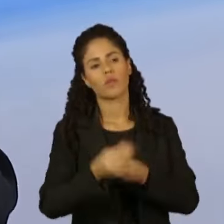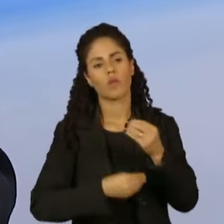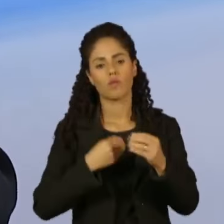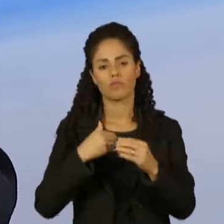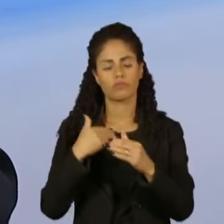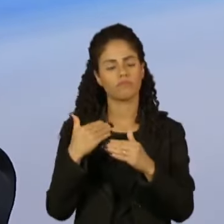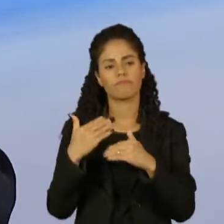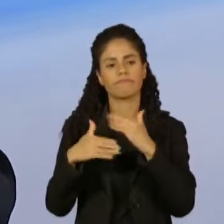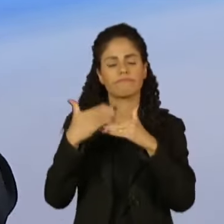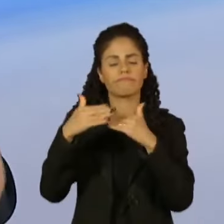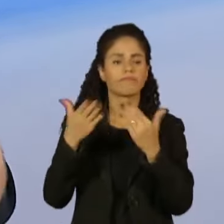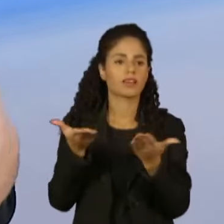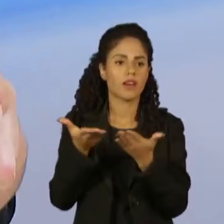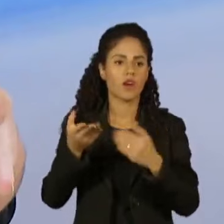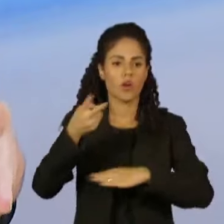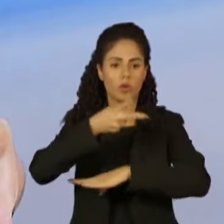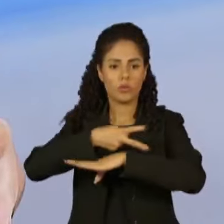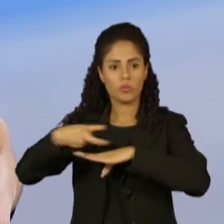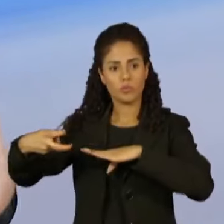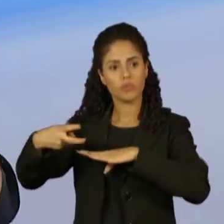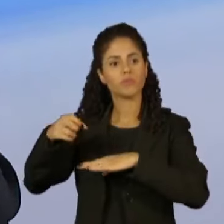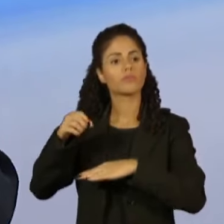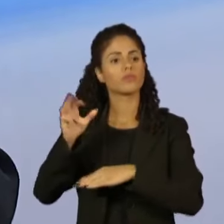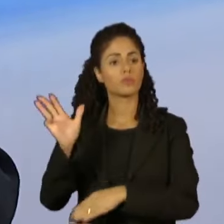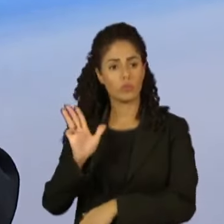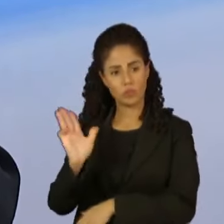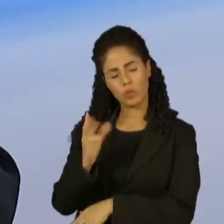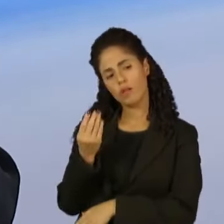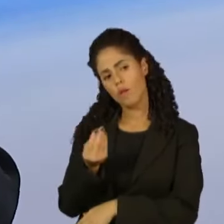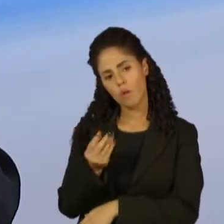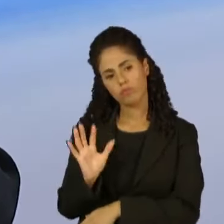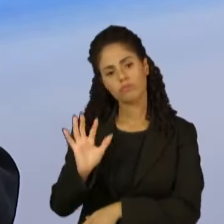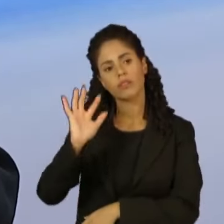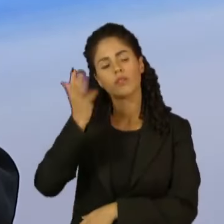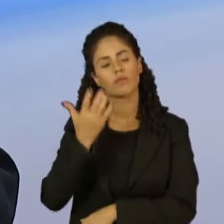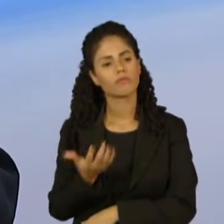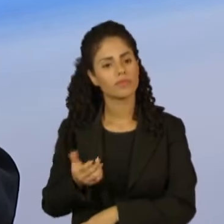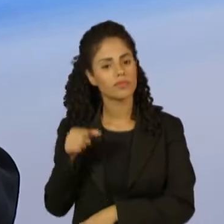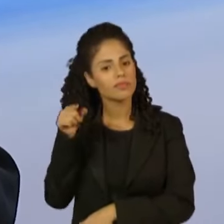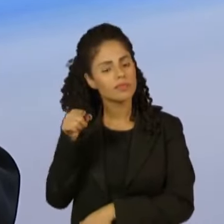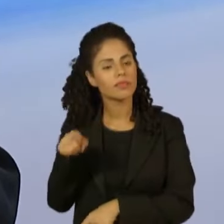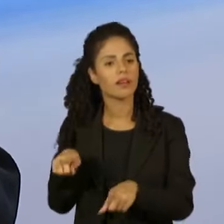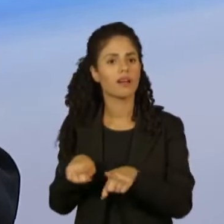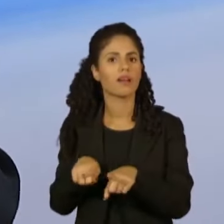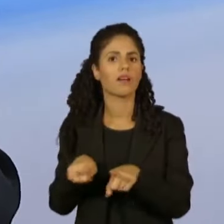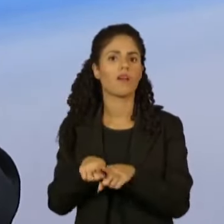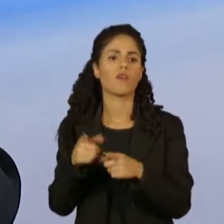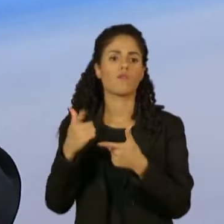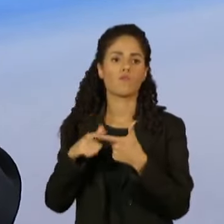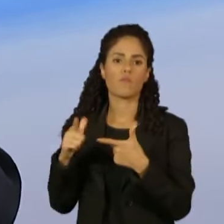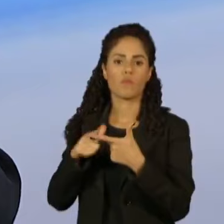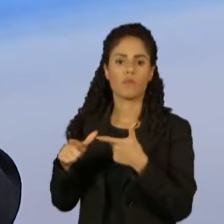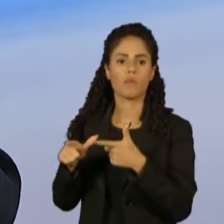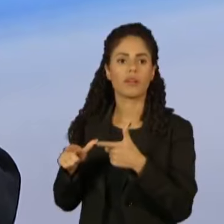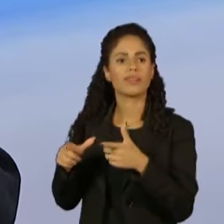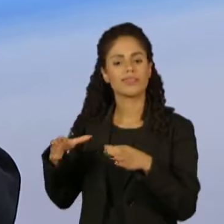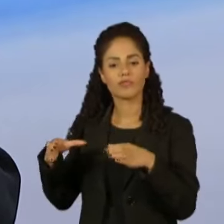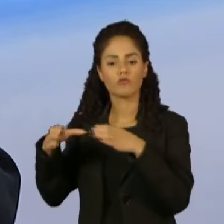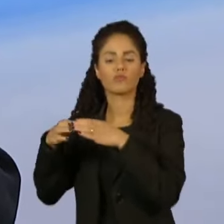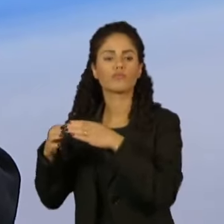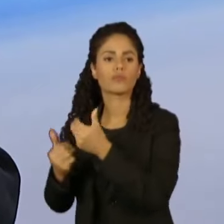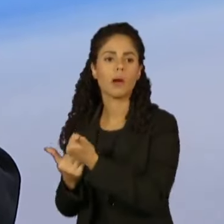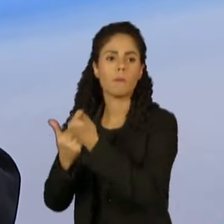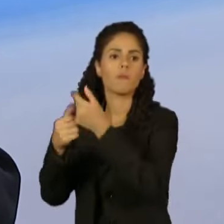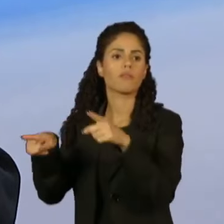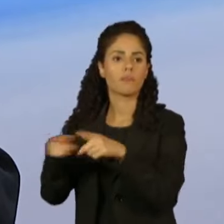de um pedido de impeachment do presidente Lula, que já conta com signatários da própria base? O não acha